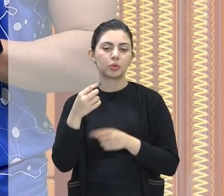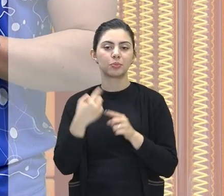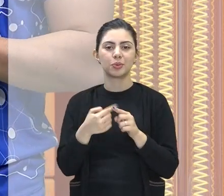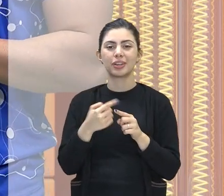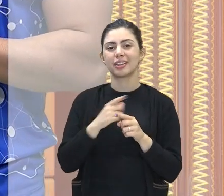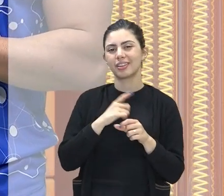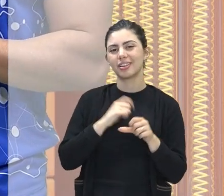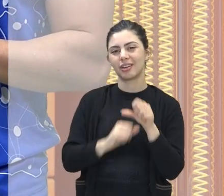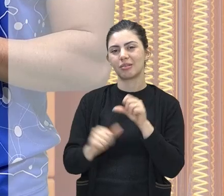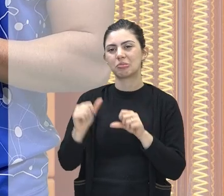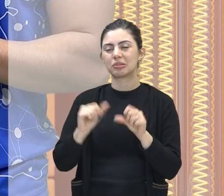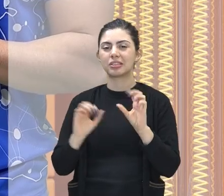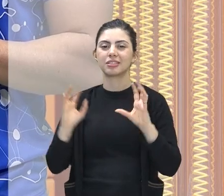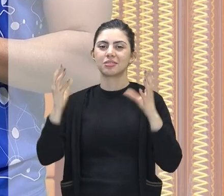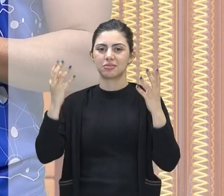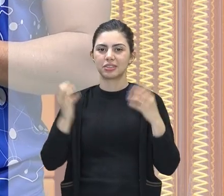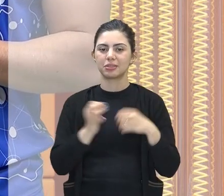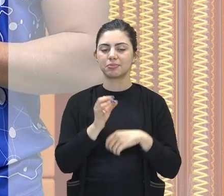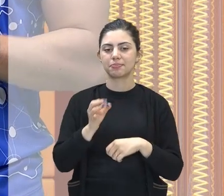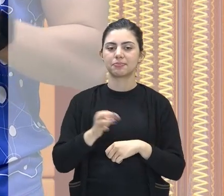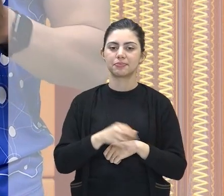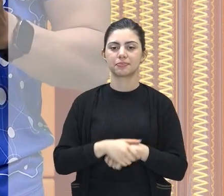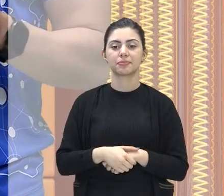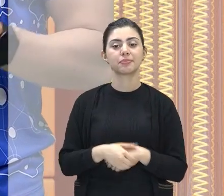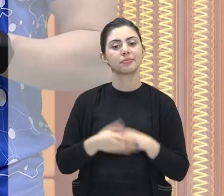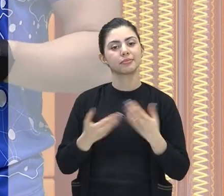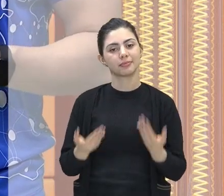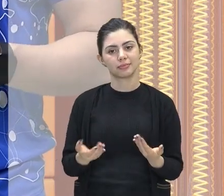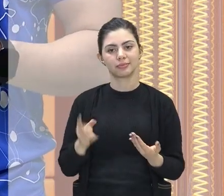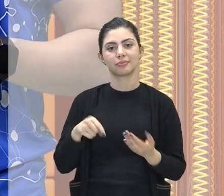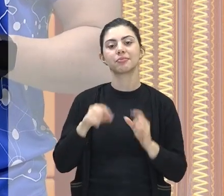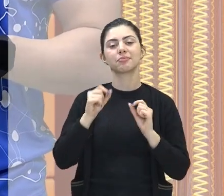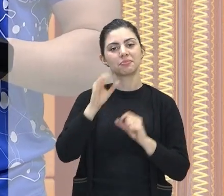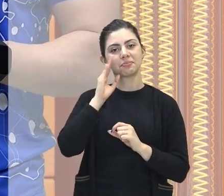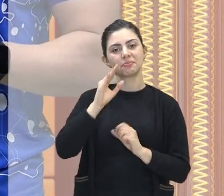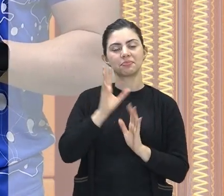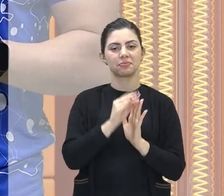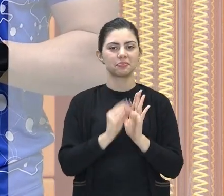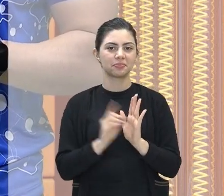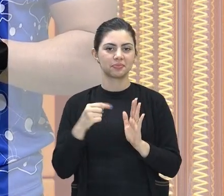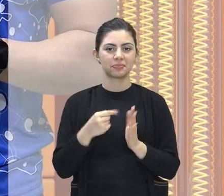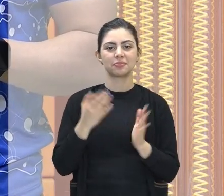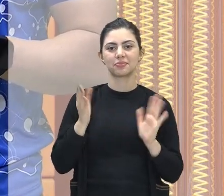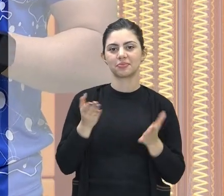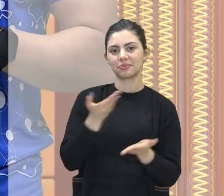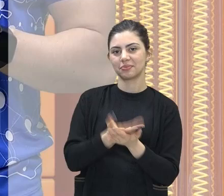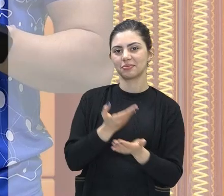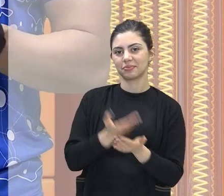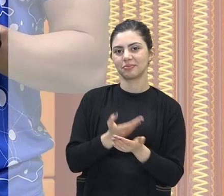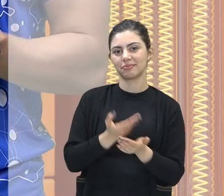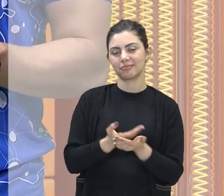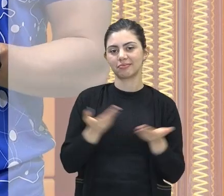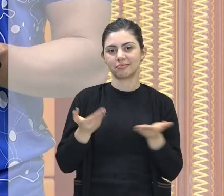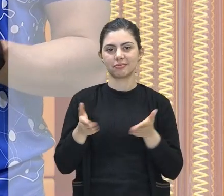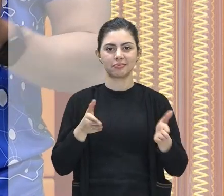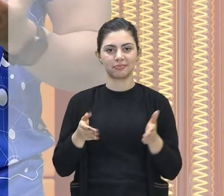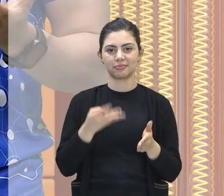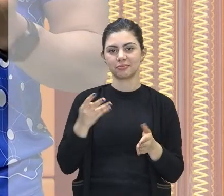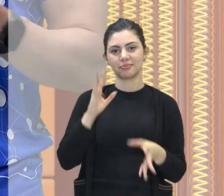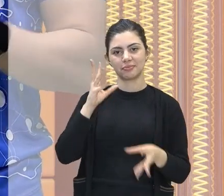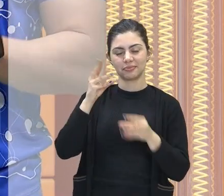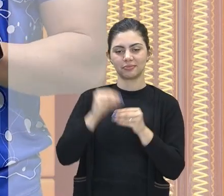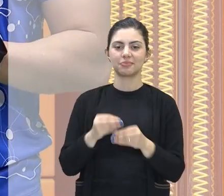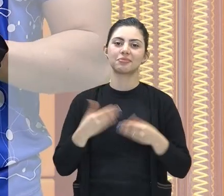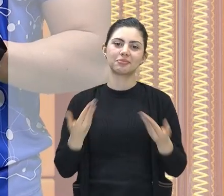mudanças climáticas, certo? Então esses foram os principais conteúdos abordados aqui nesta aula de revisão.